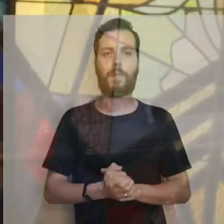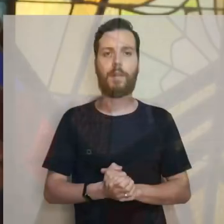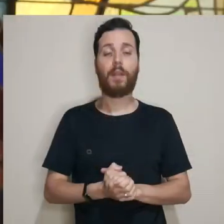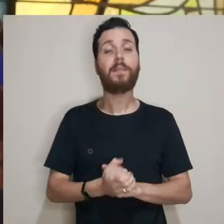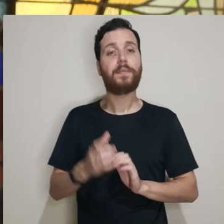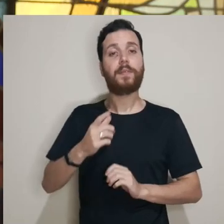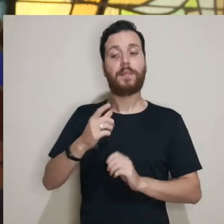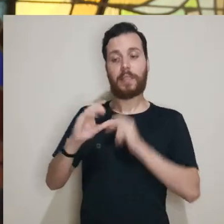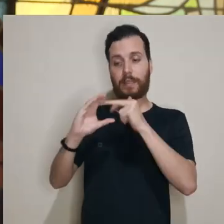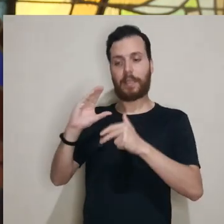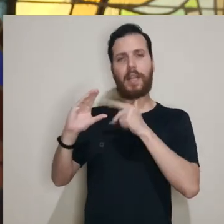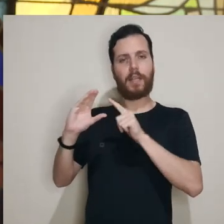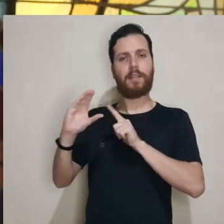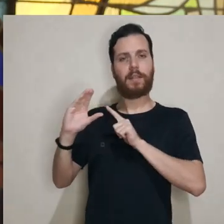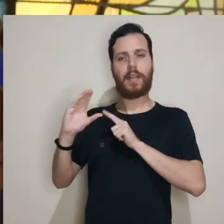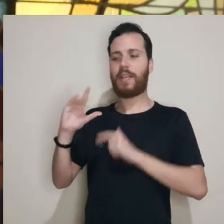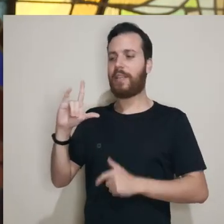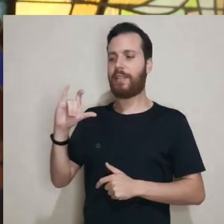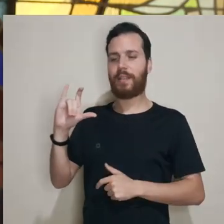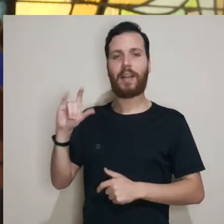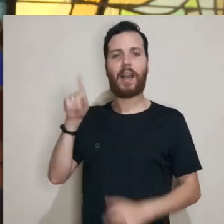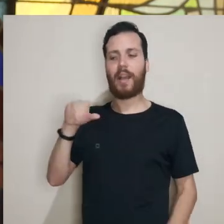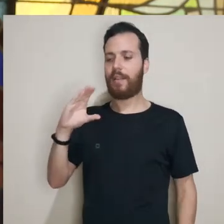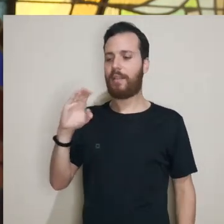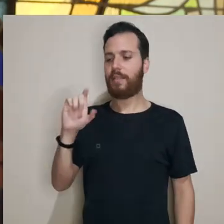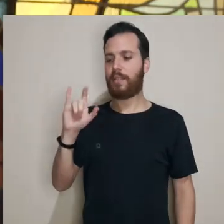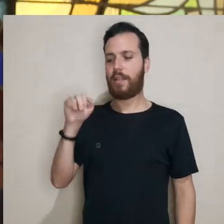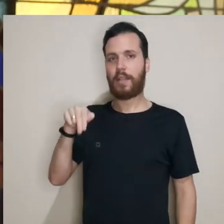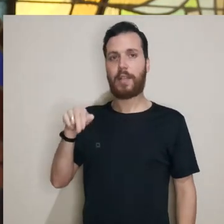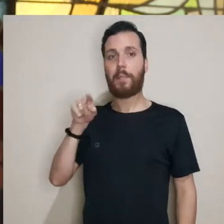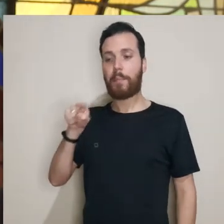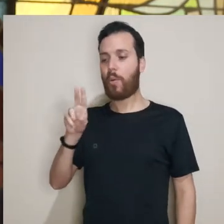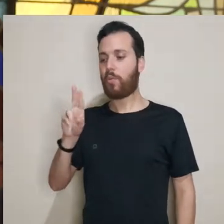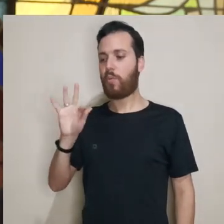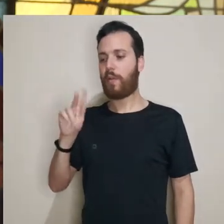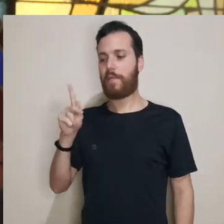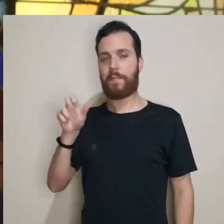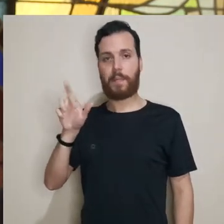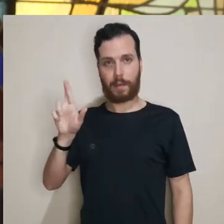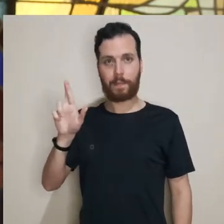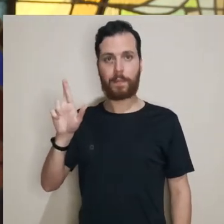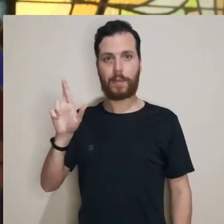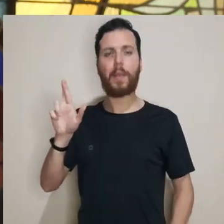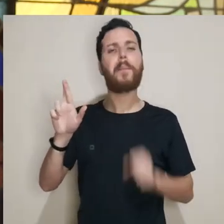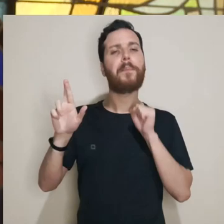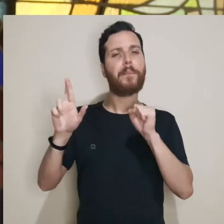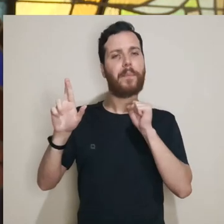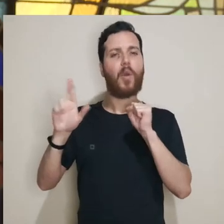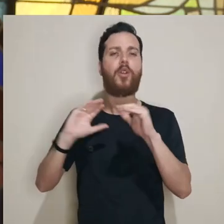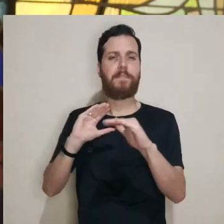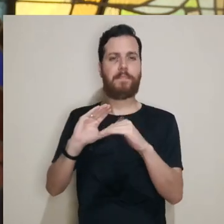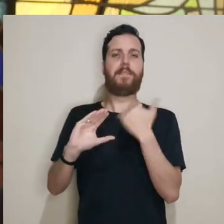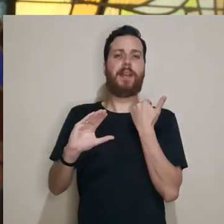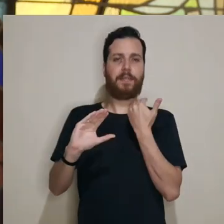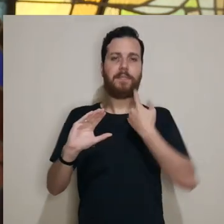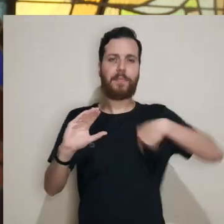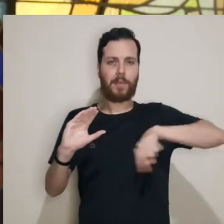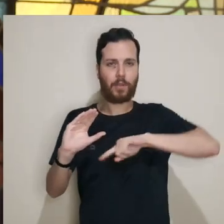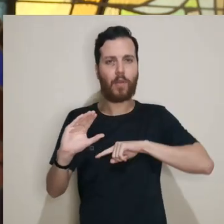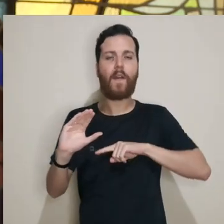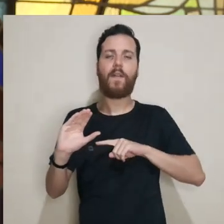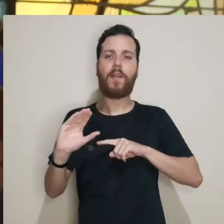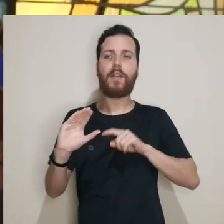A gente está no Instagram, no selim.ufpr, arroba selim.ufpr. Pode